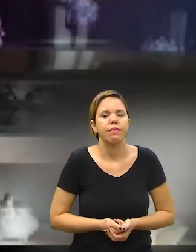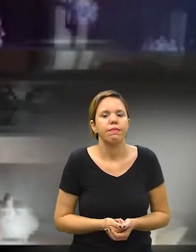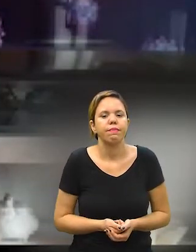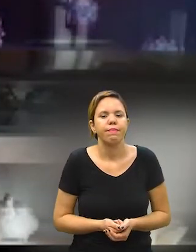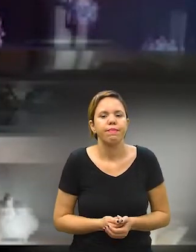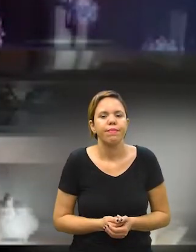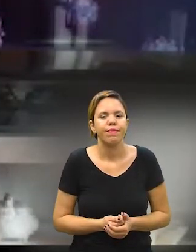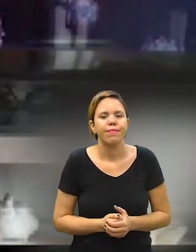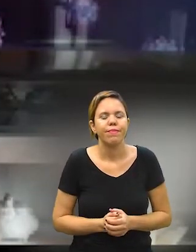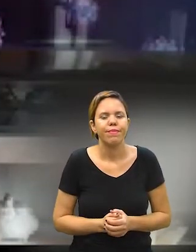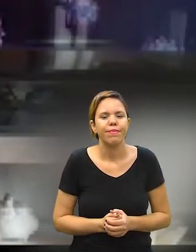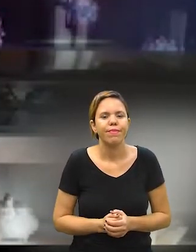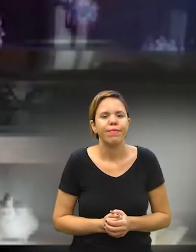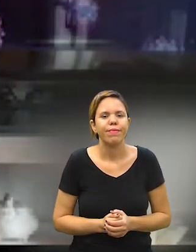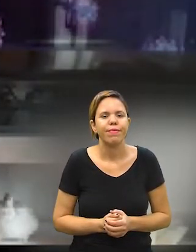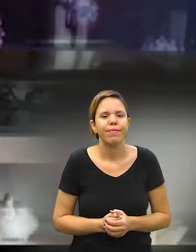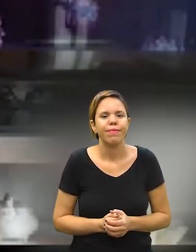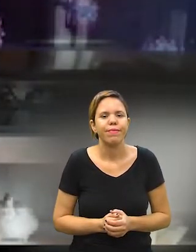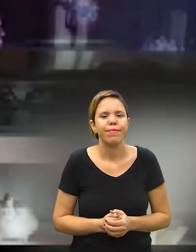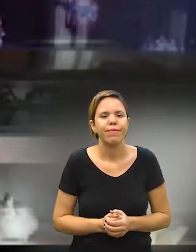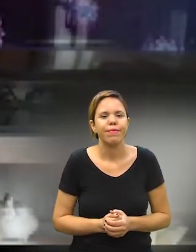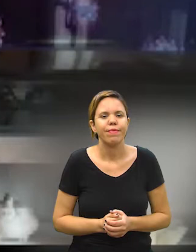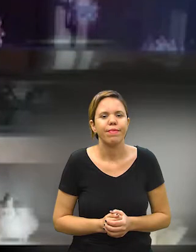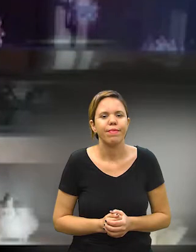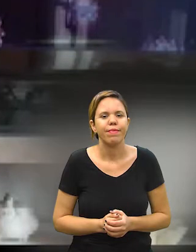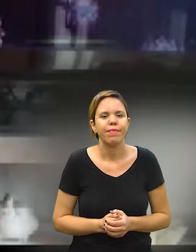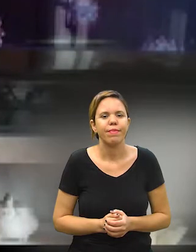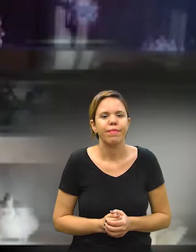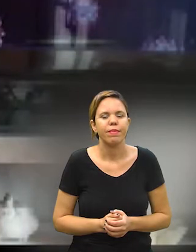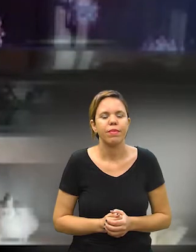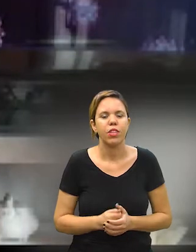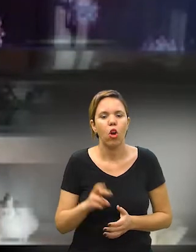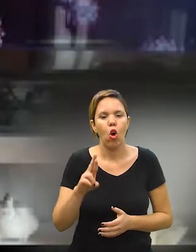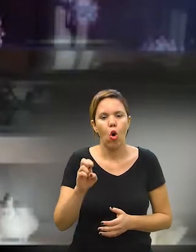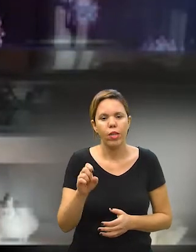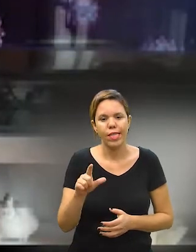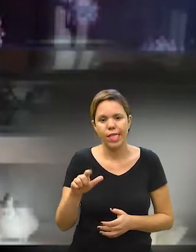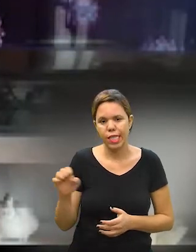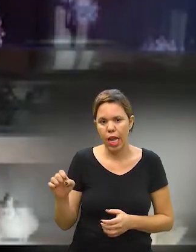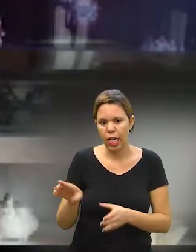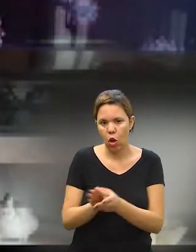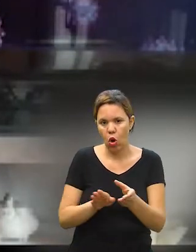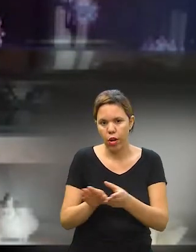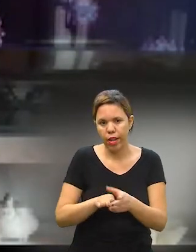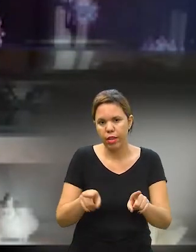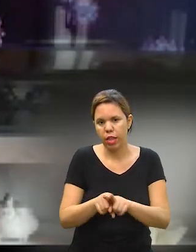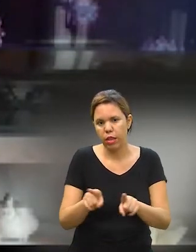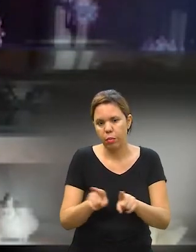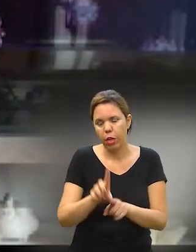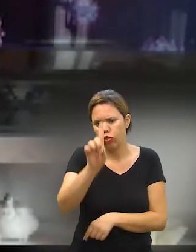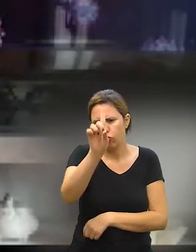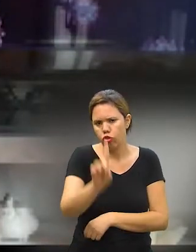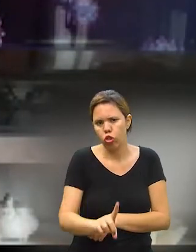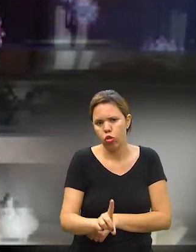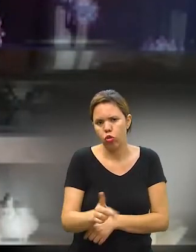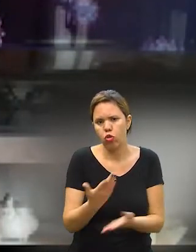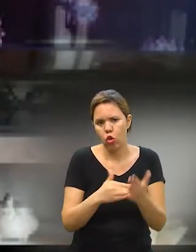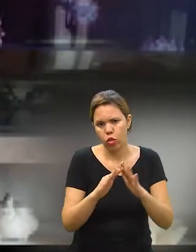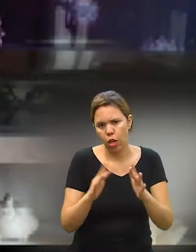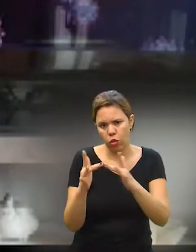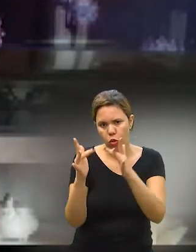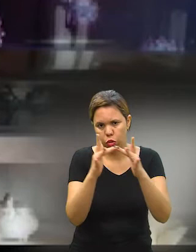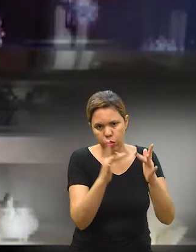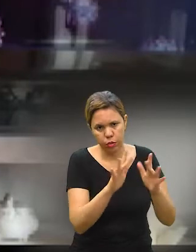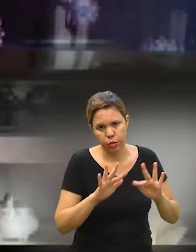.sp.gov.br. O Cielo orientou também que os diretores das escolas farão